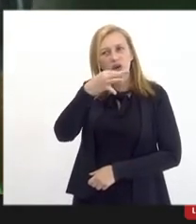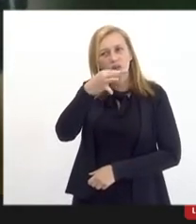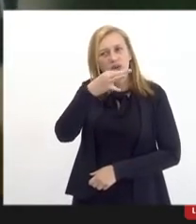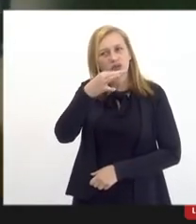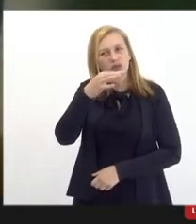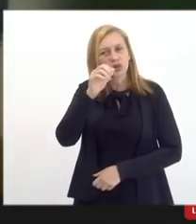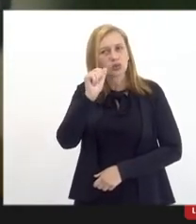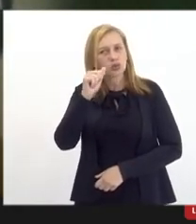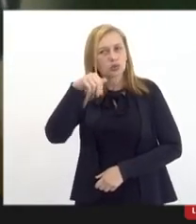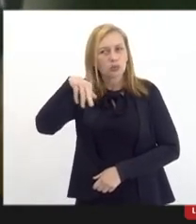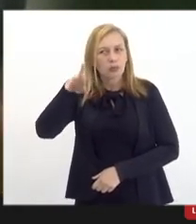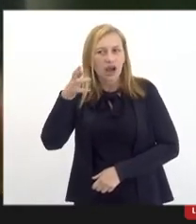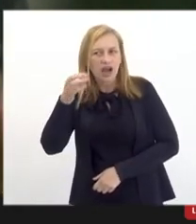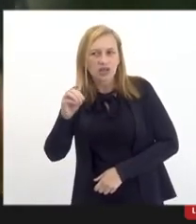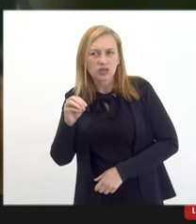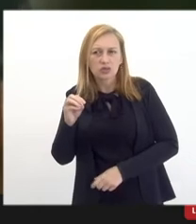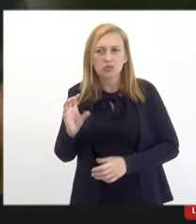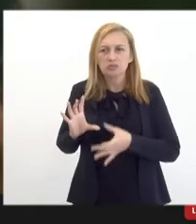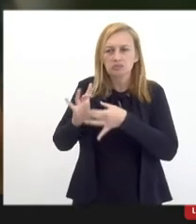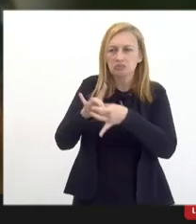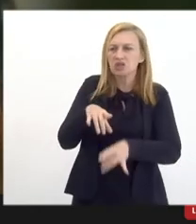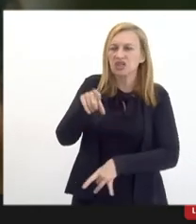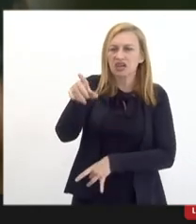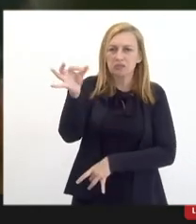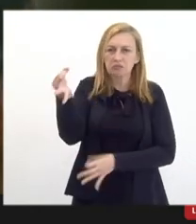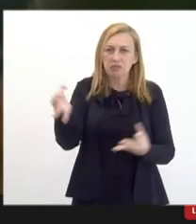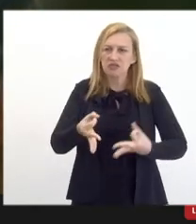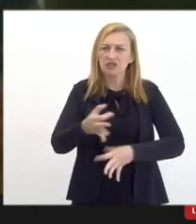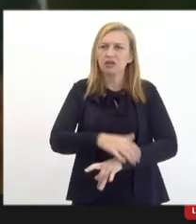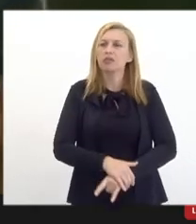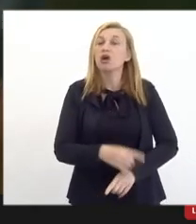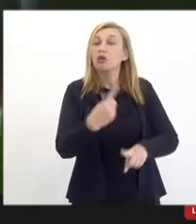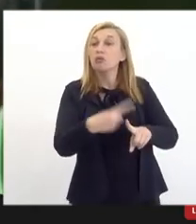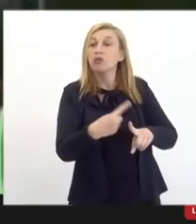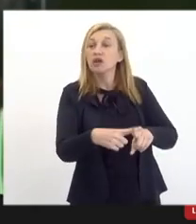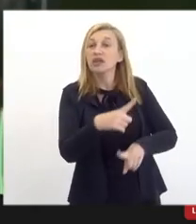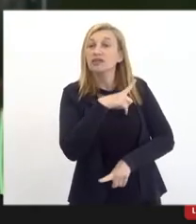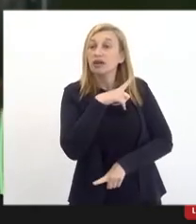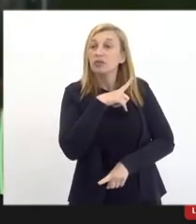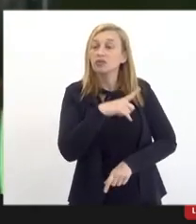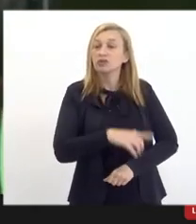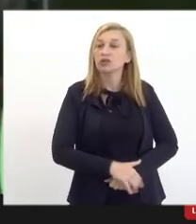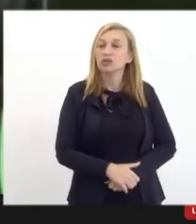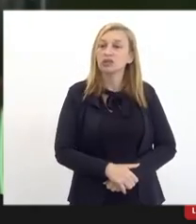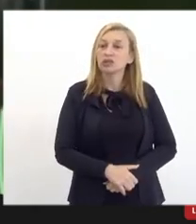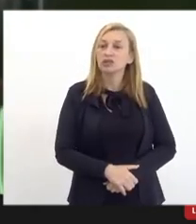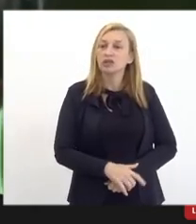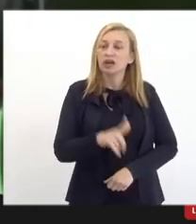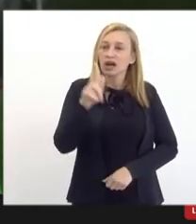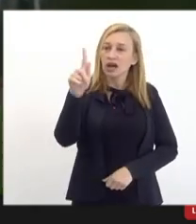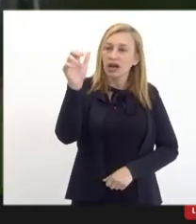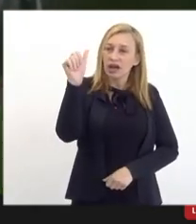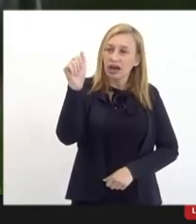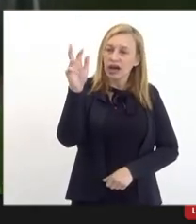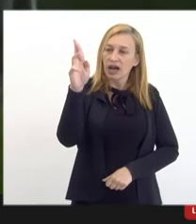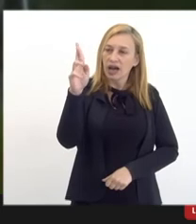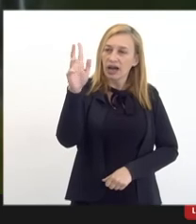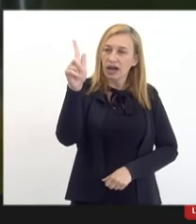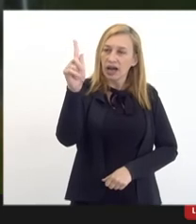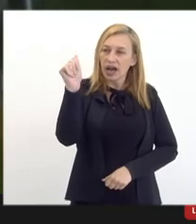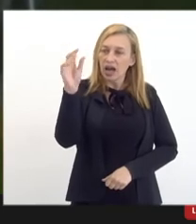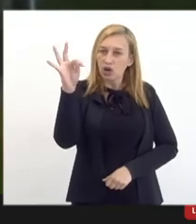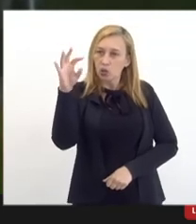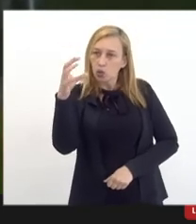Márcio se encaixa perfeitamente, porque nós temos gargalos às vezes